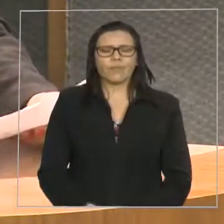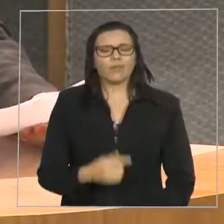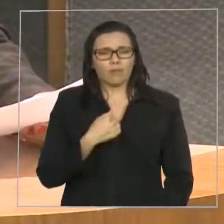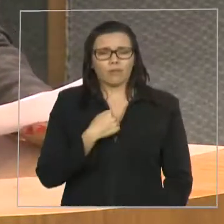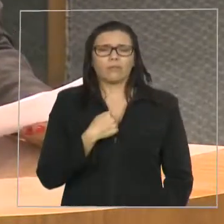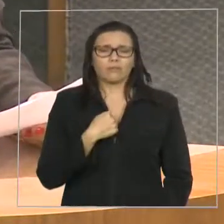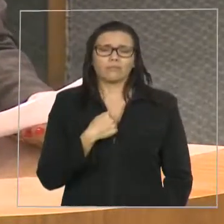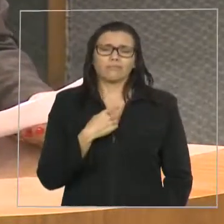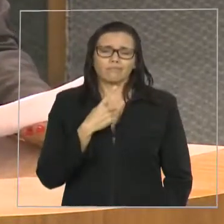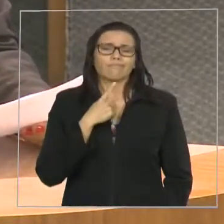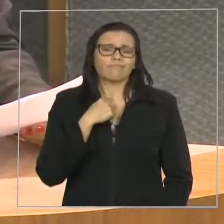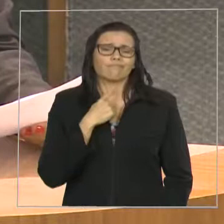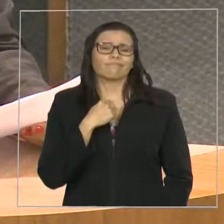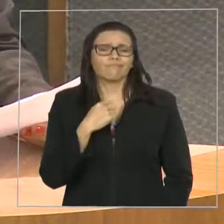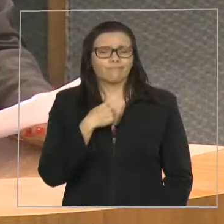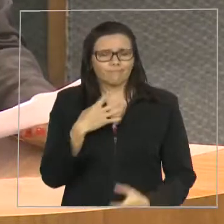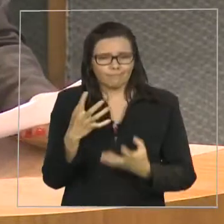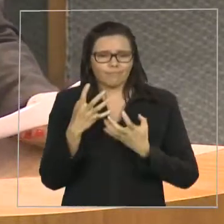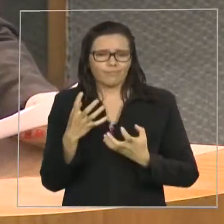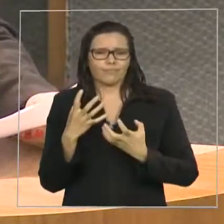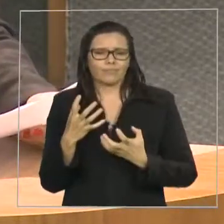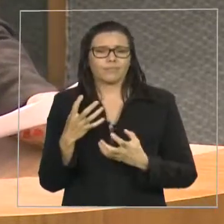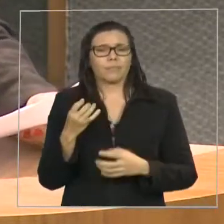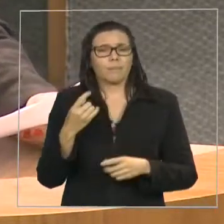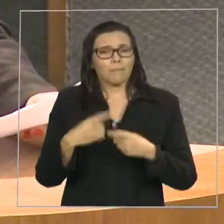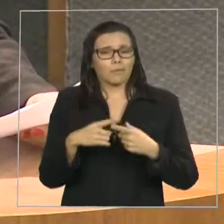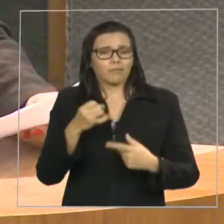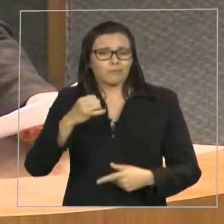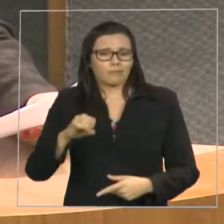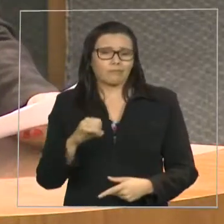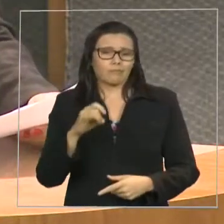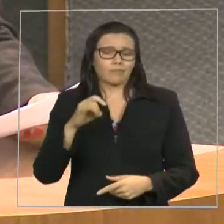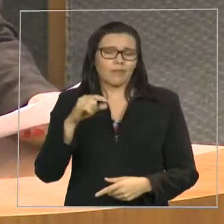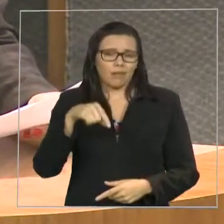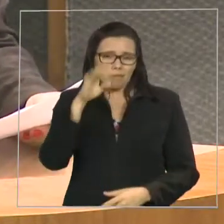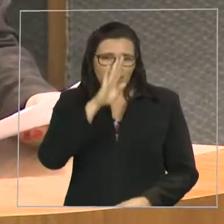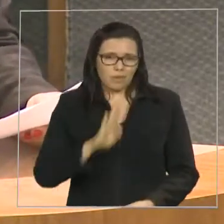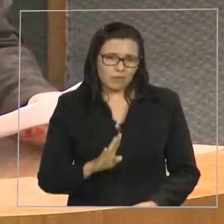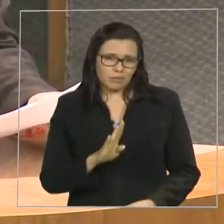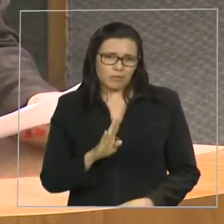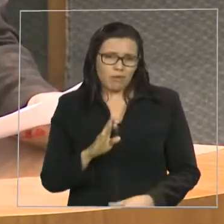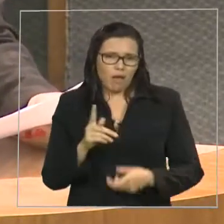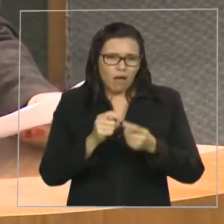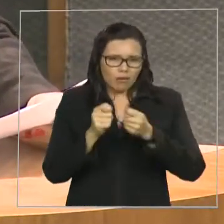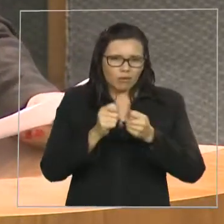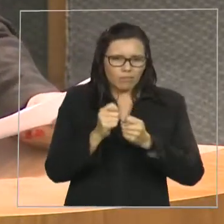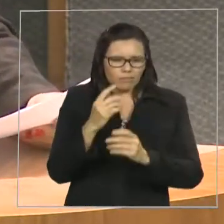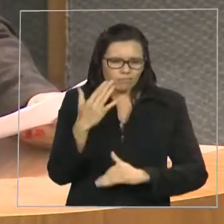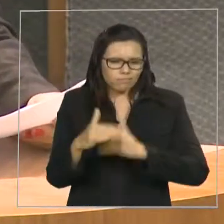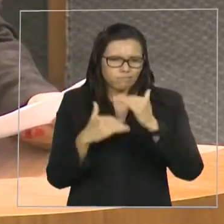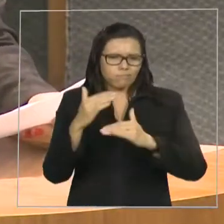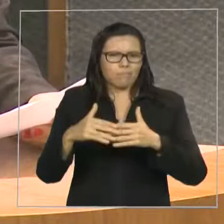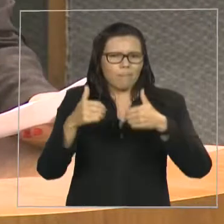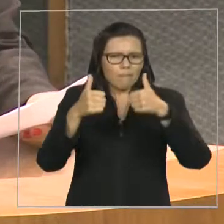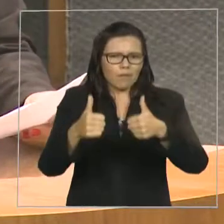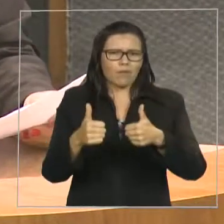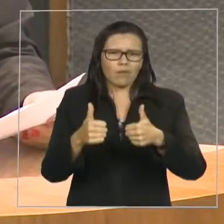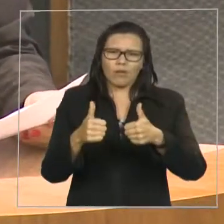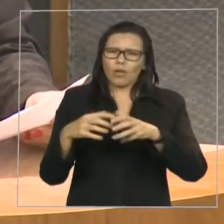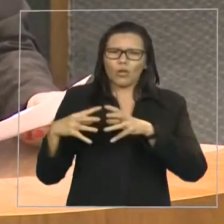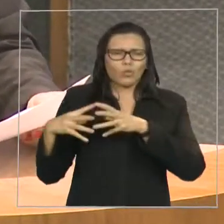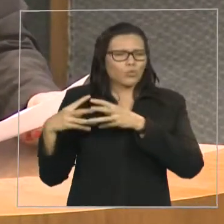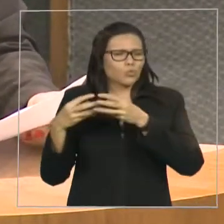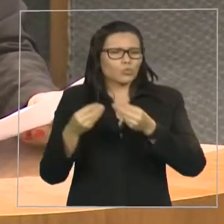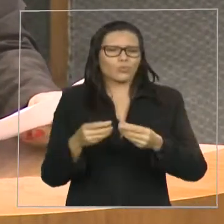Porque melhorando a situação econômica do nosso país, melhora tudo. não só para as